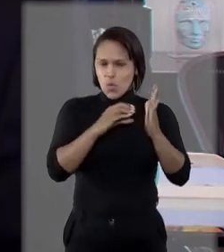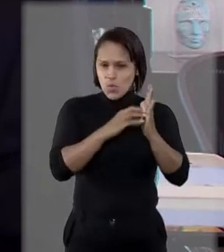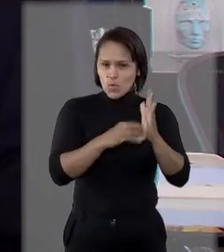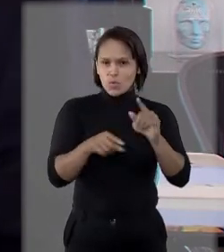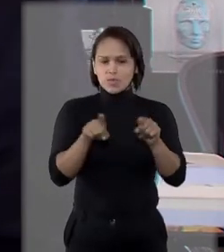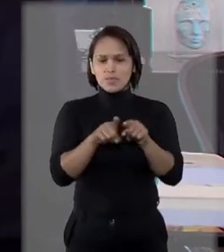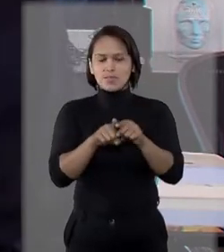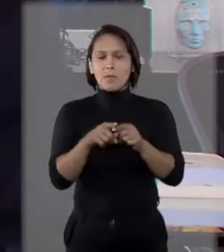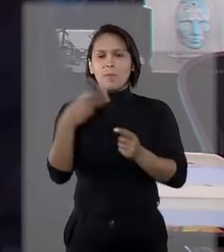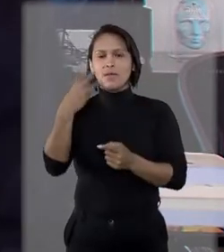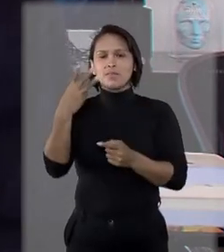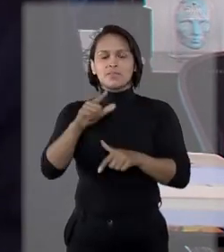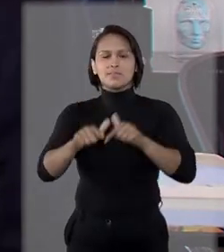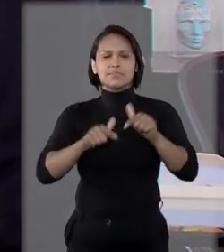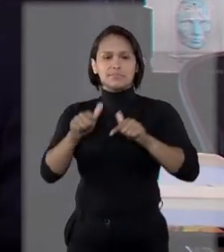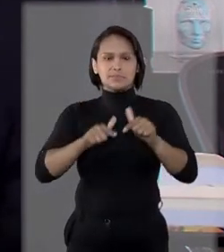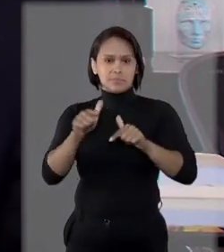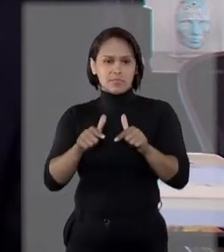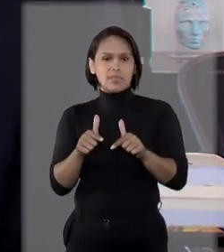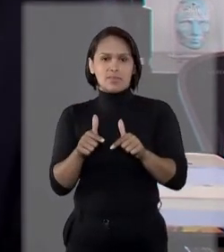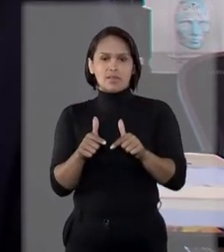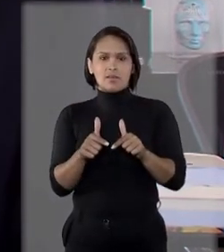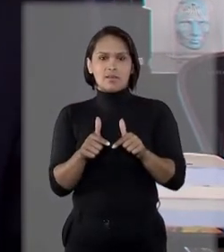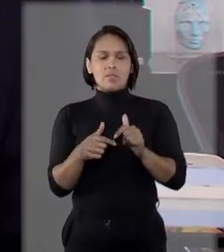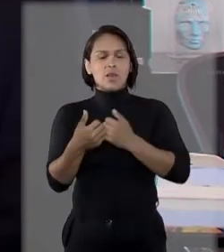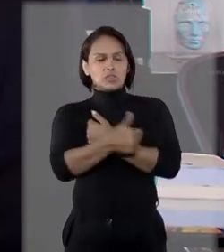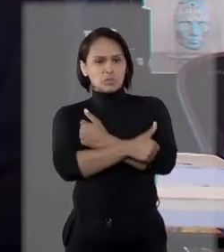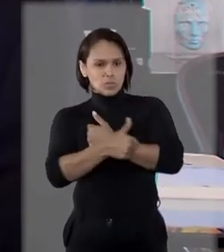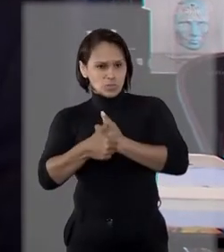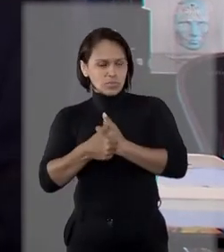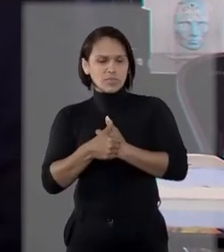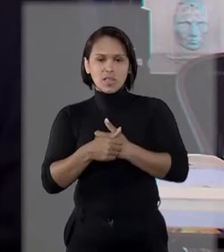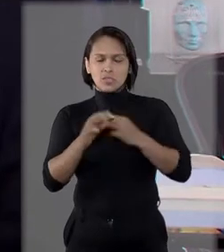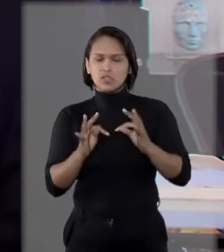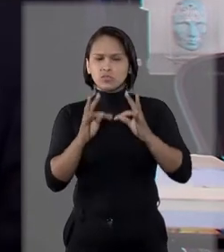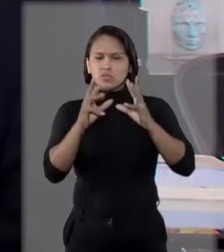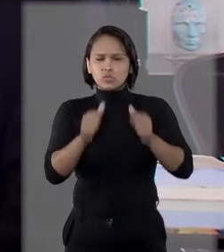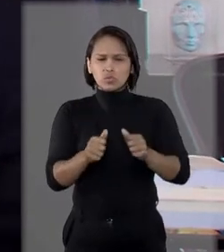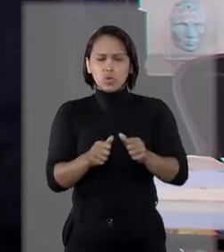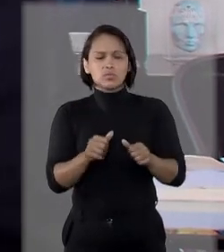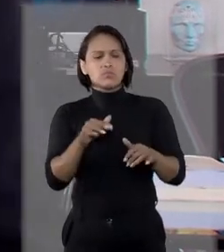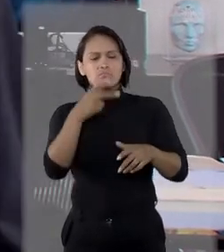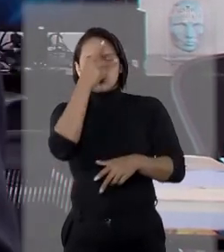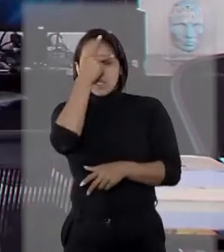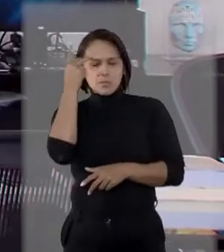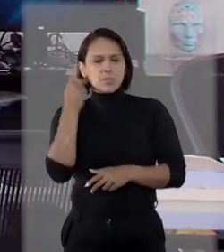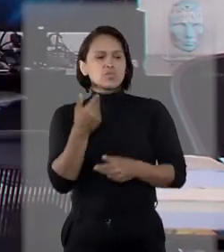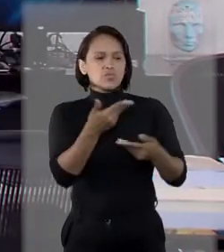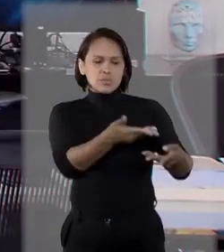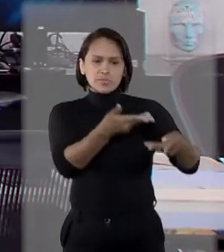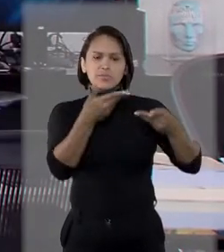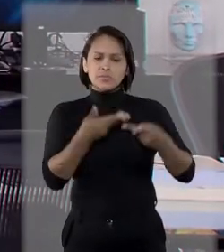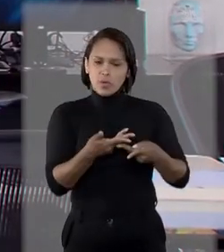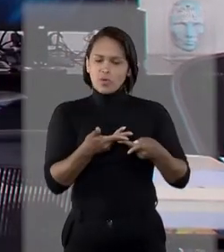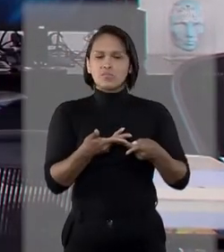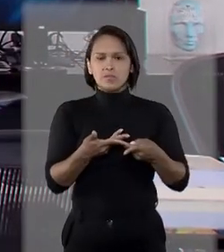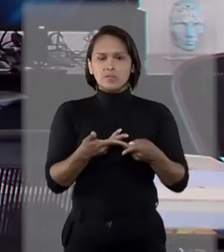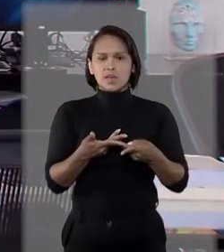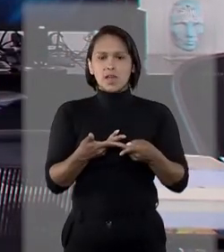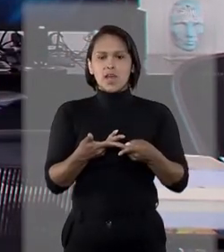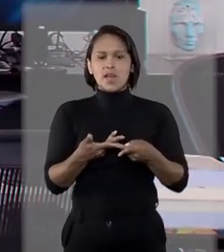público, na área de terceirização, na área de morosidade, enfim, todas as pessoas foram atendidas e